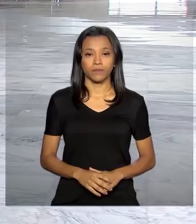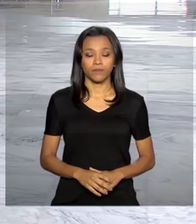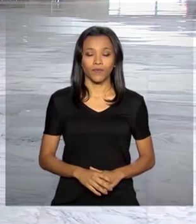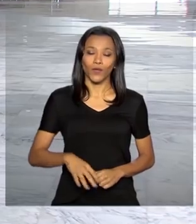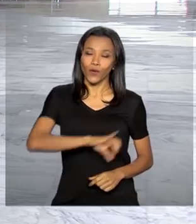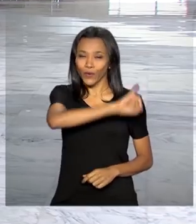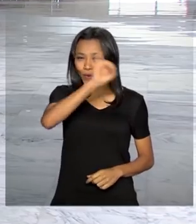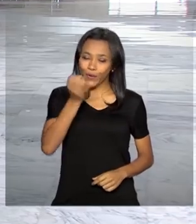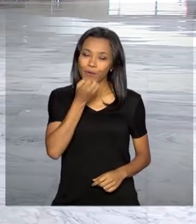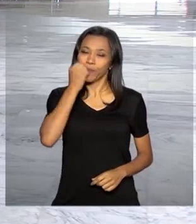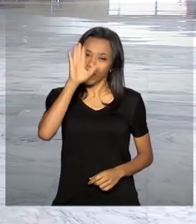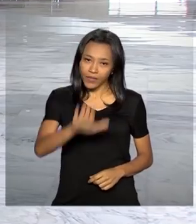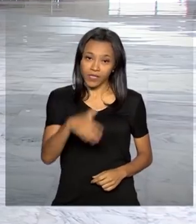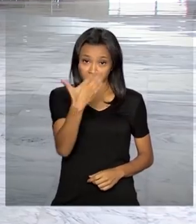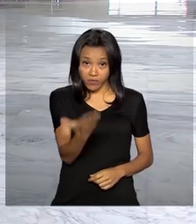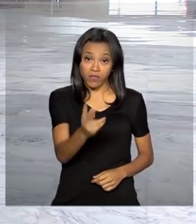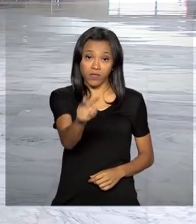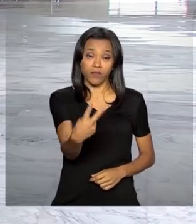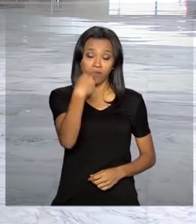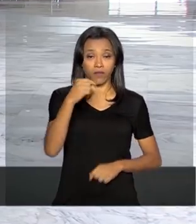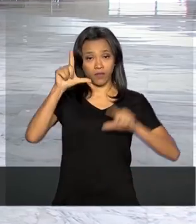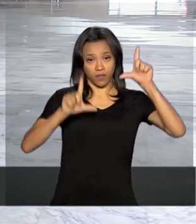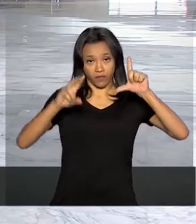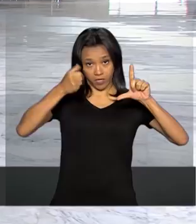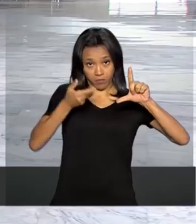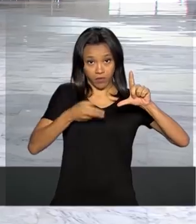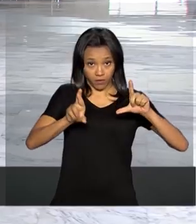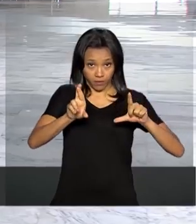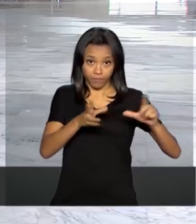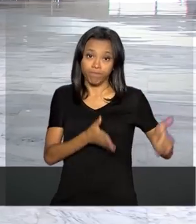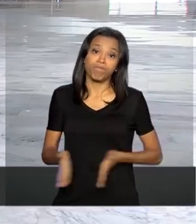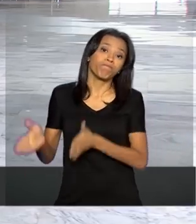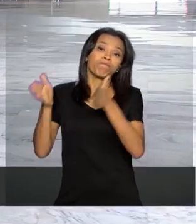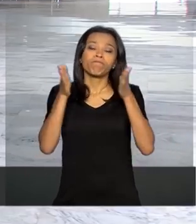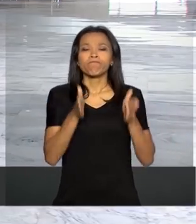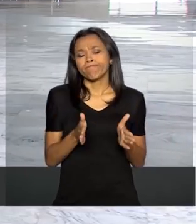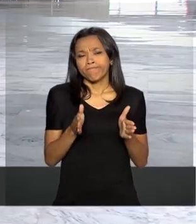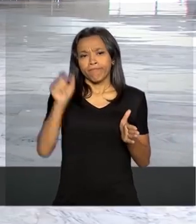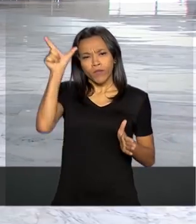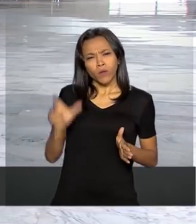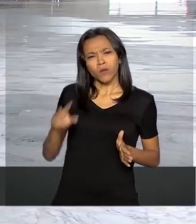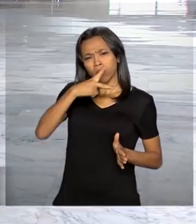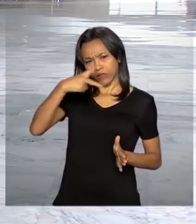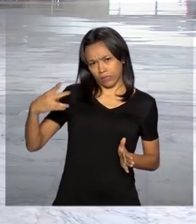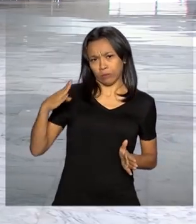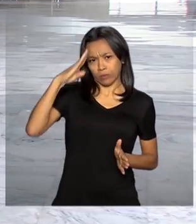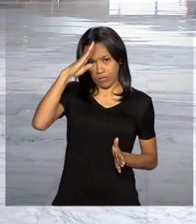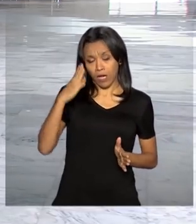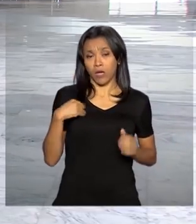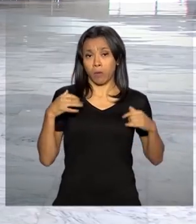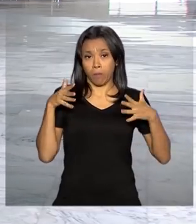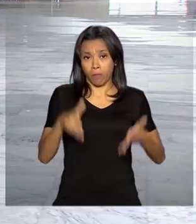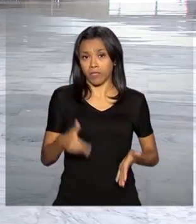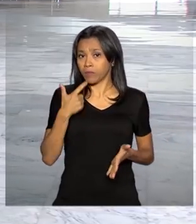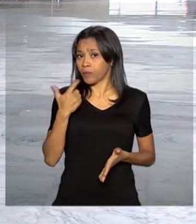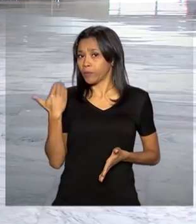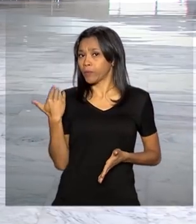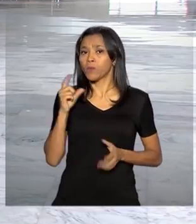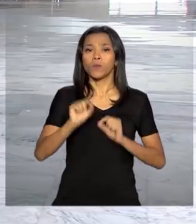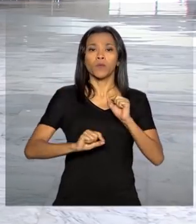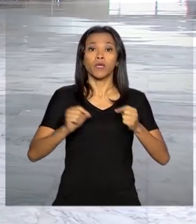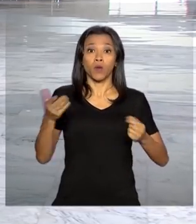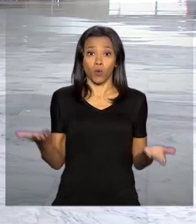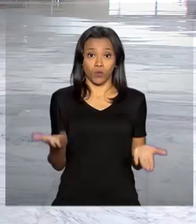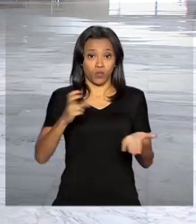Olá, boa tarde para você que nos acompanha aqui pela TVNBR. Bem, o presidente Jair Bolsonaro participou na manhã de hoje da